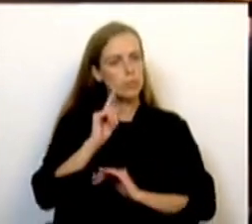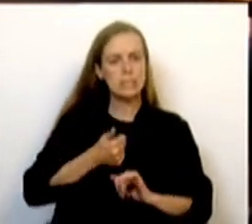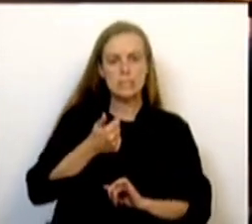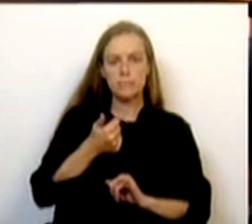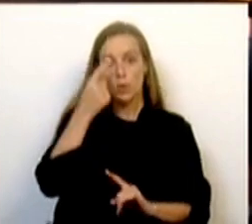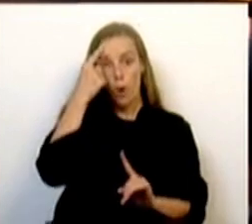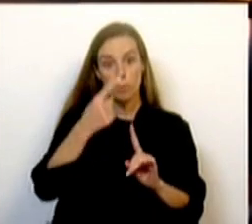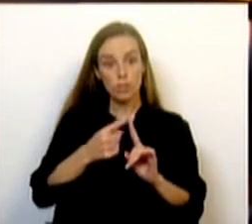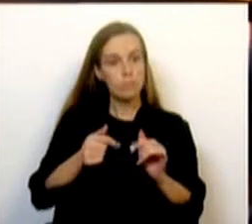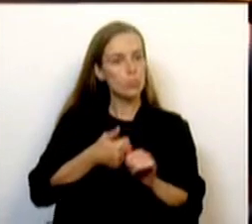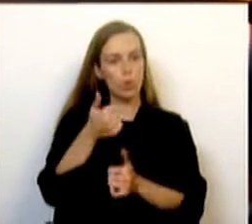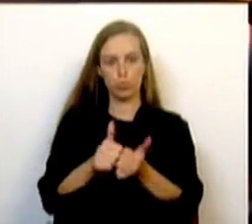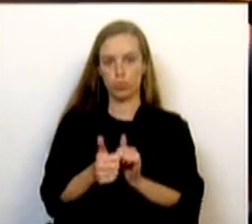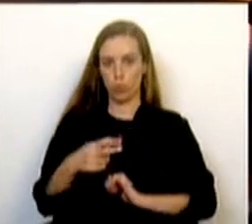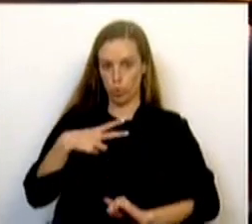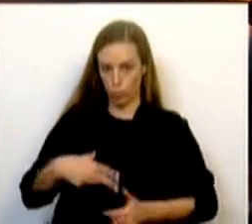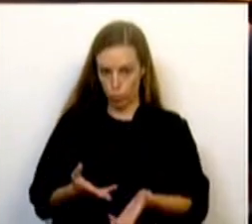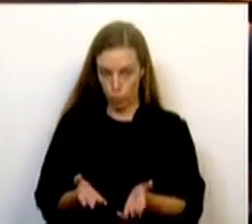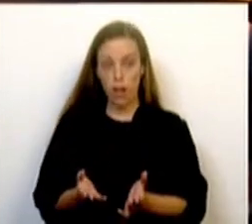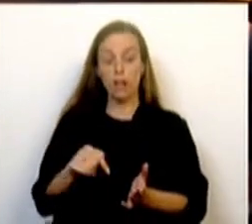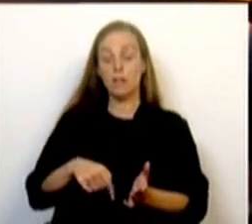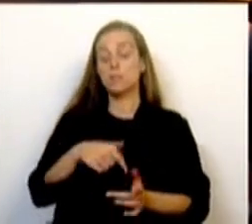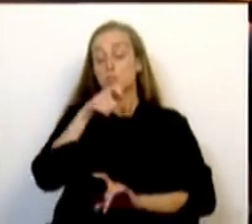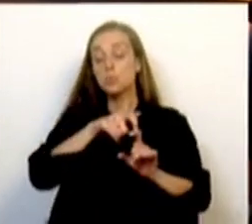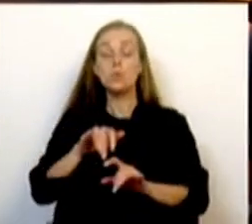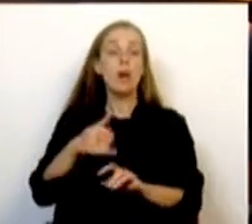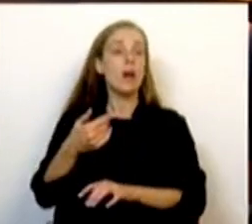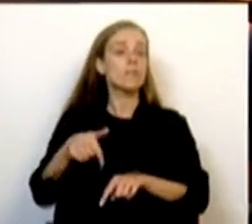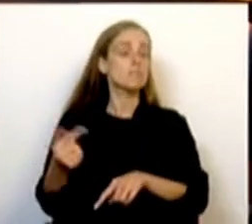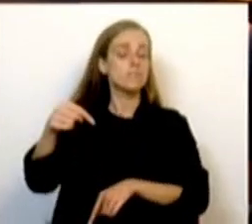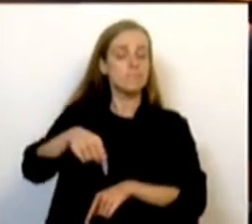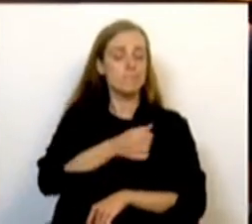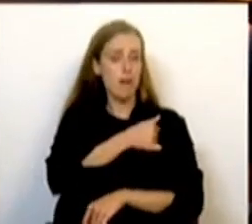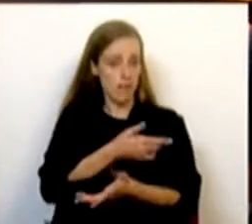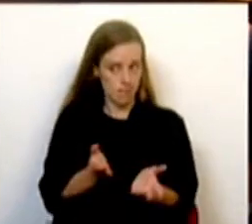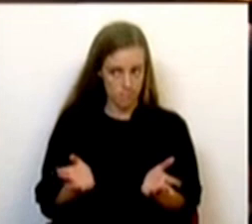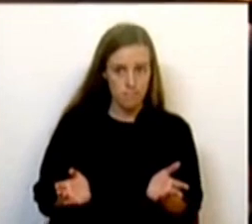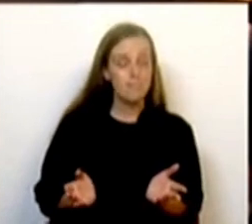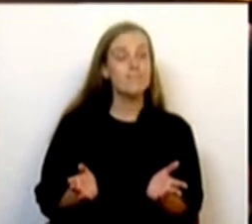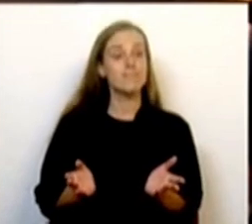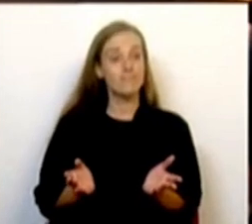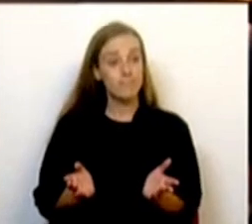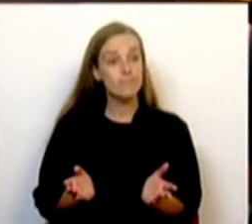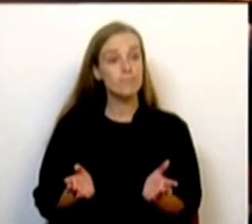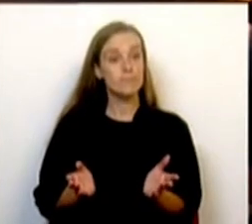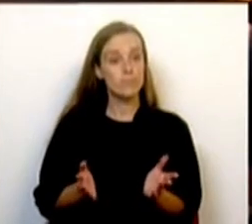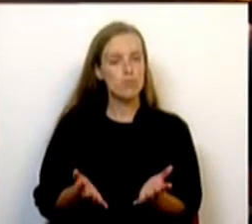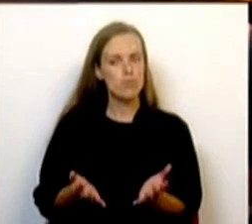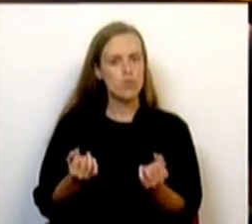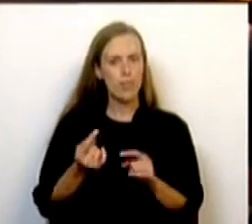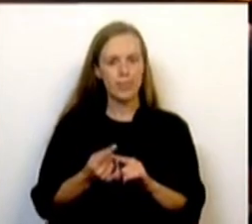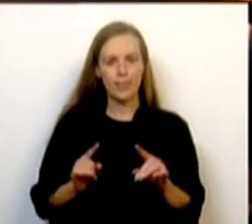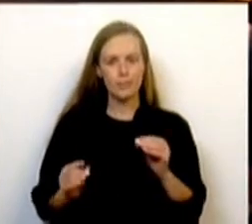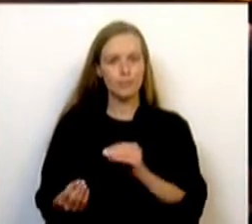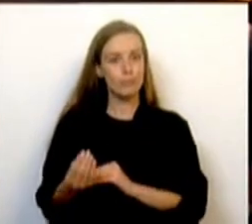desporto em Portugal. Depois de outros que vieram a esta casa e, como temos constatado, têm sido capazes de fazer a diferença